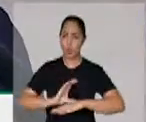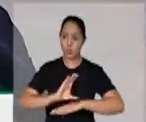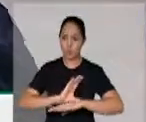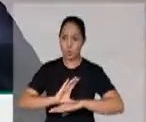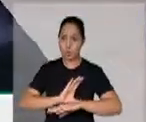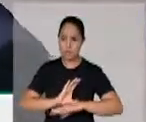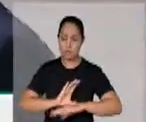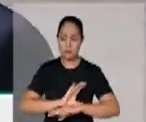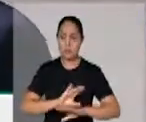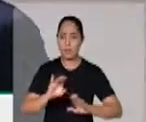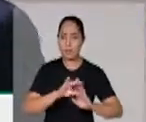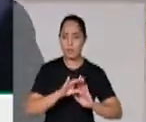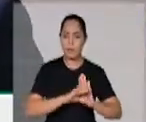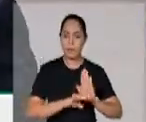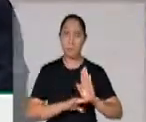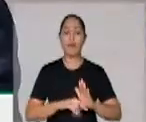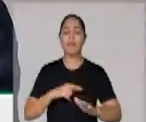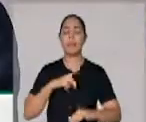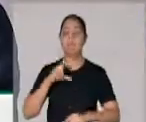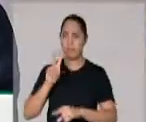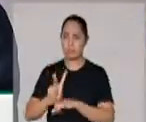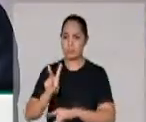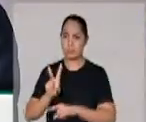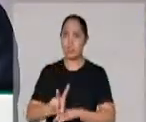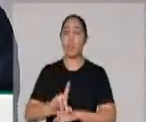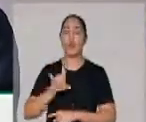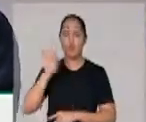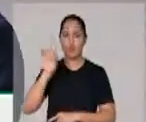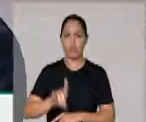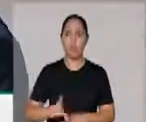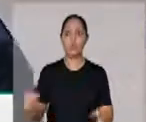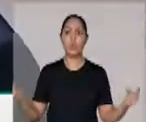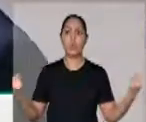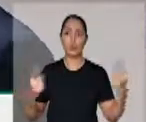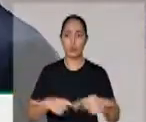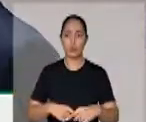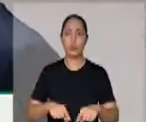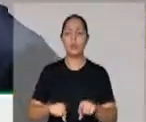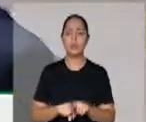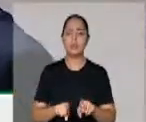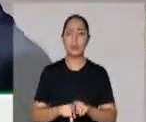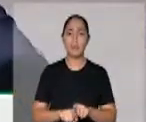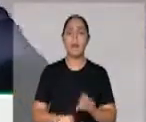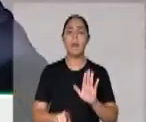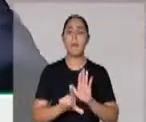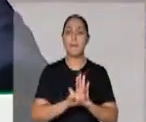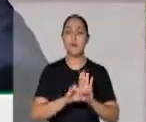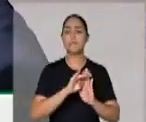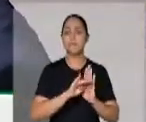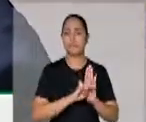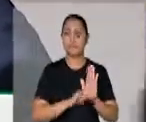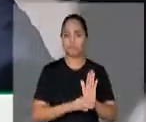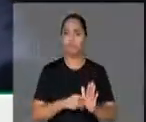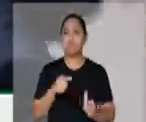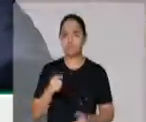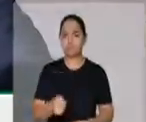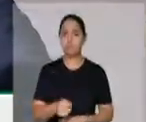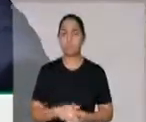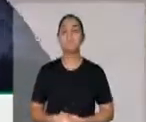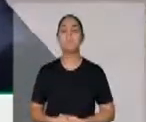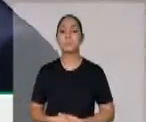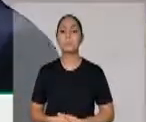Federal, a elas lhes assistem o contraditório e, sobretudo, o devido processo legal. Assim,